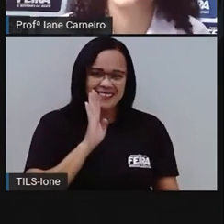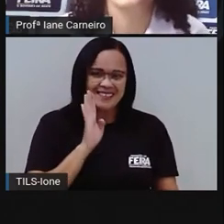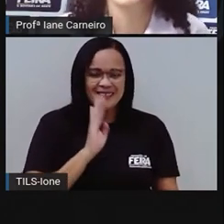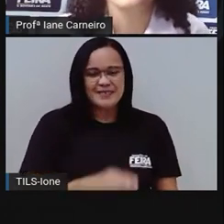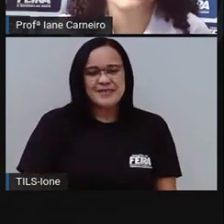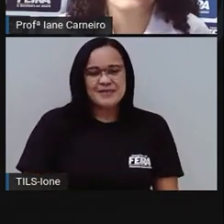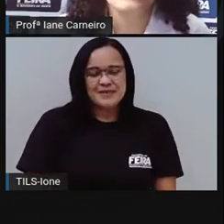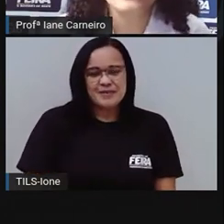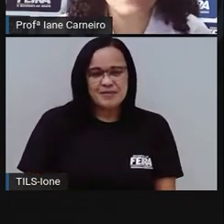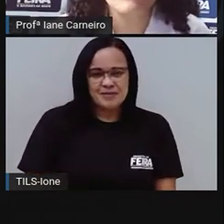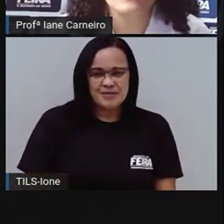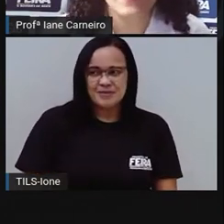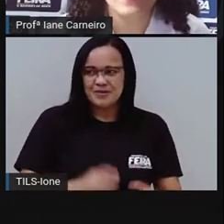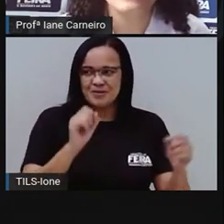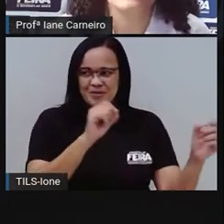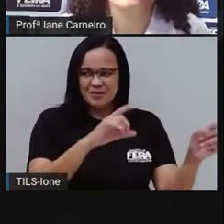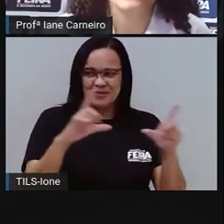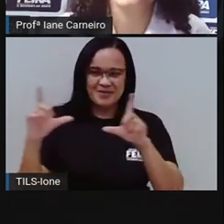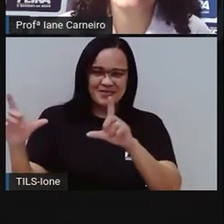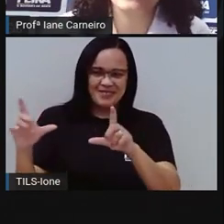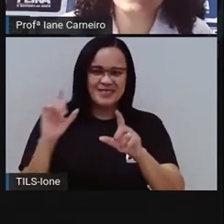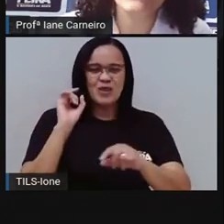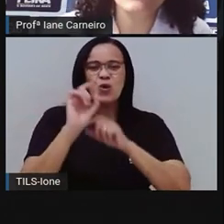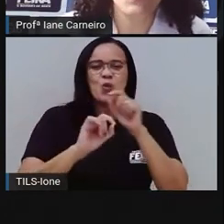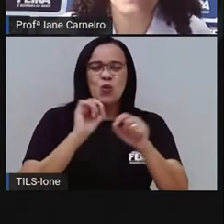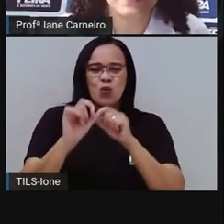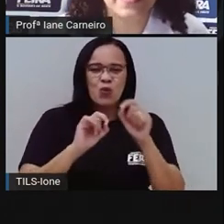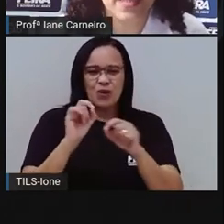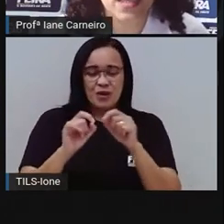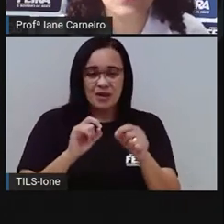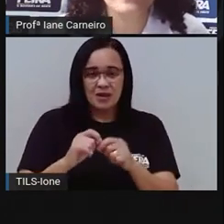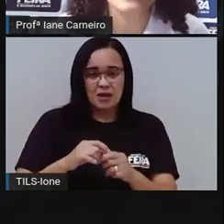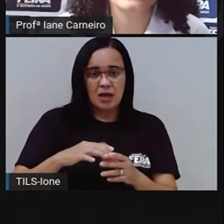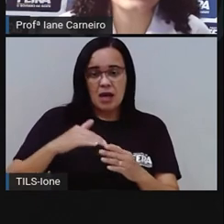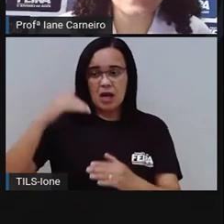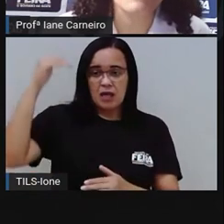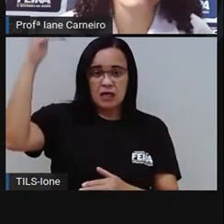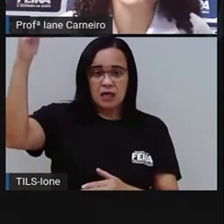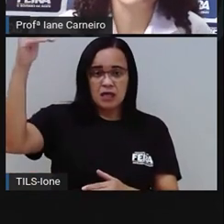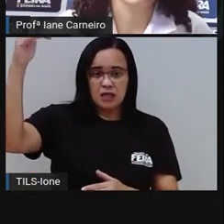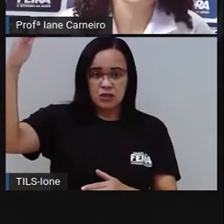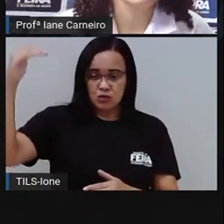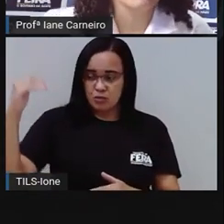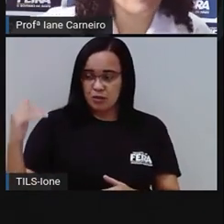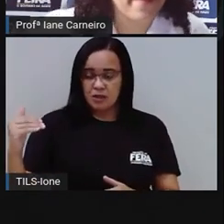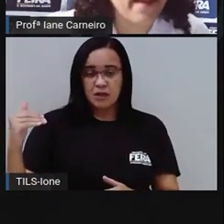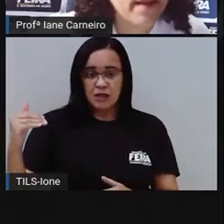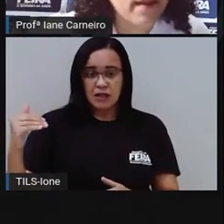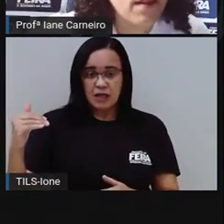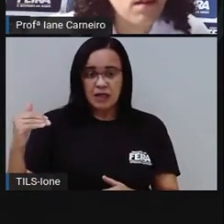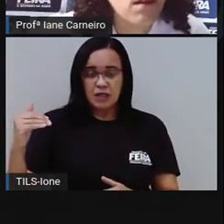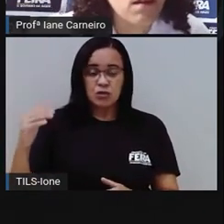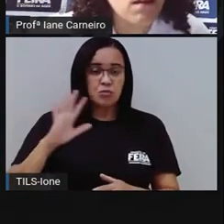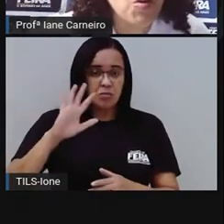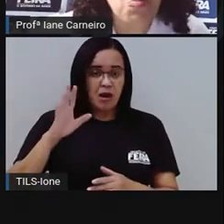Próximo. O que é o que é? Sendo grande ou pequeno, tem sempre o tamanho de um pé?